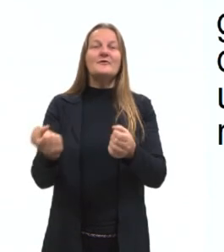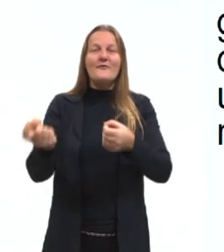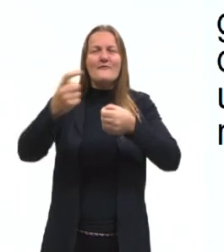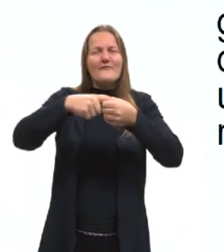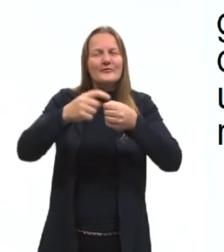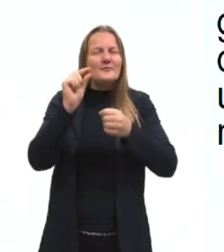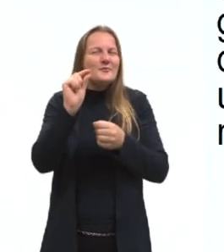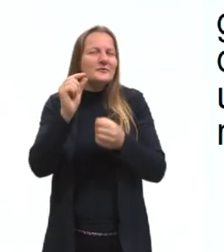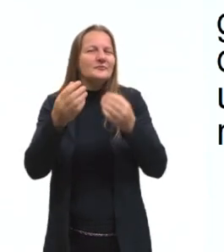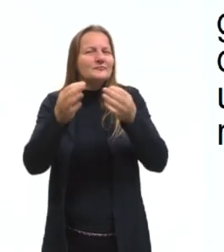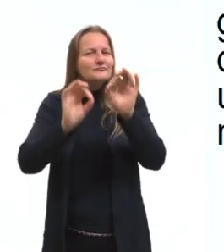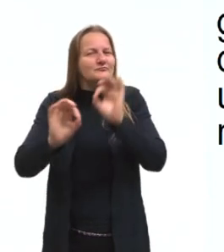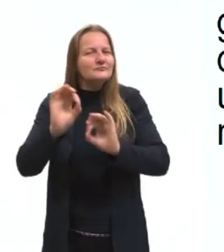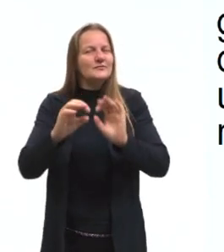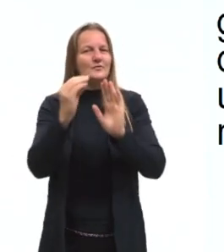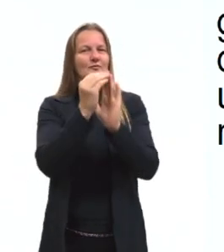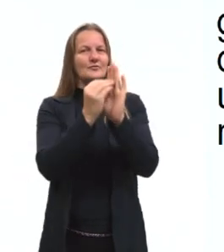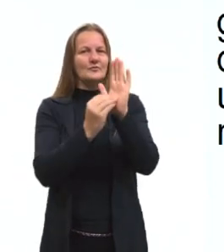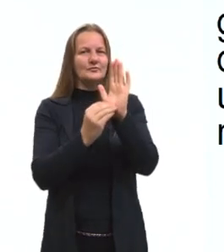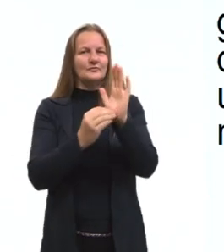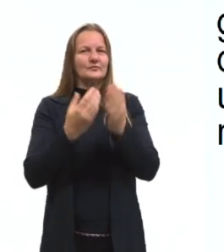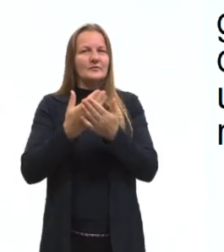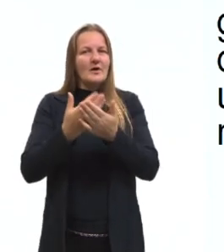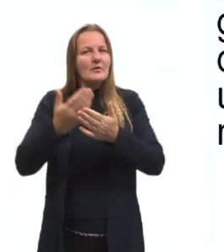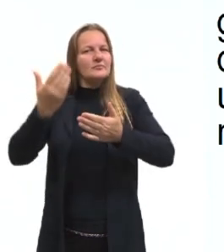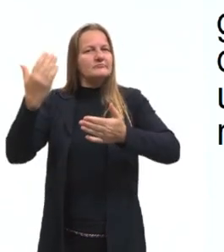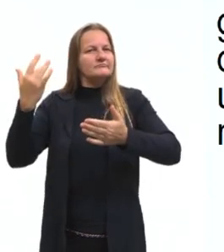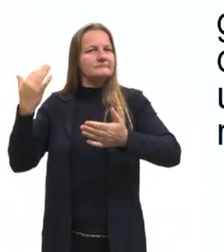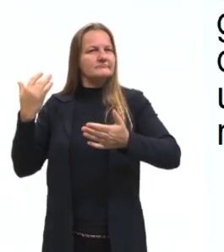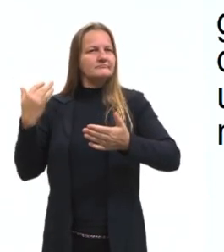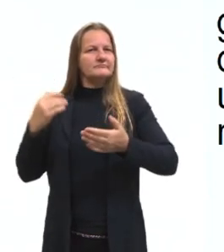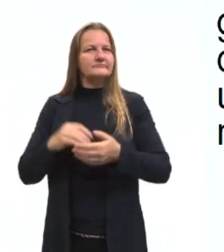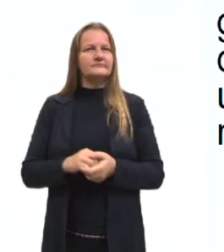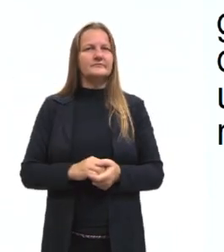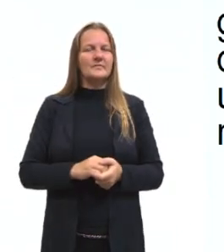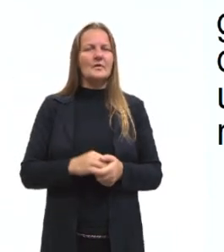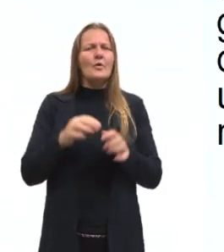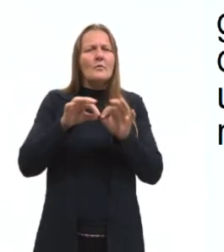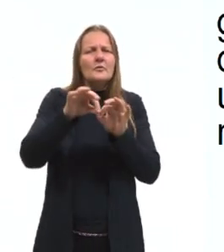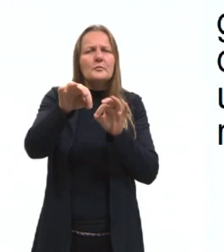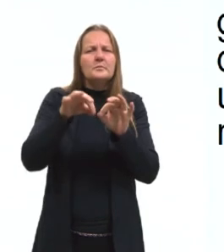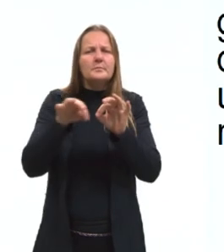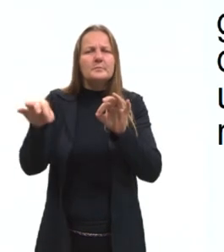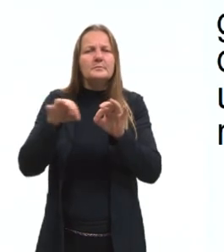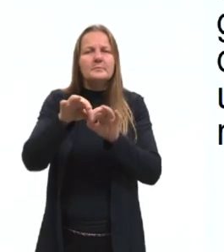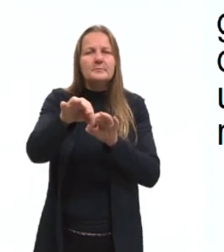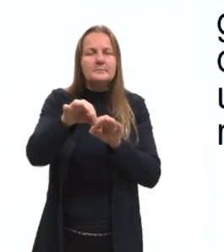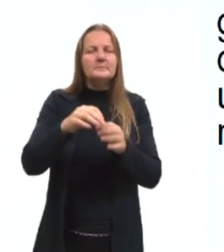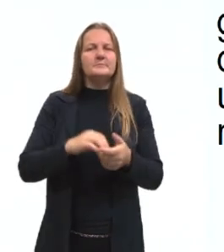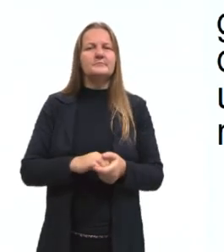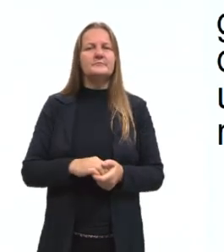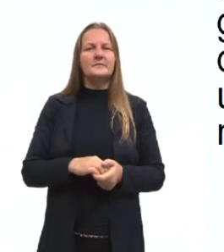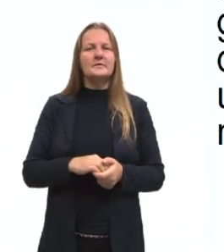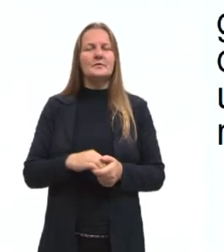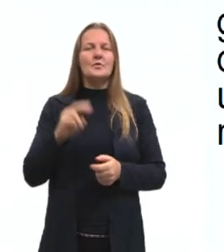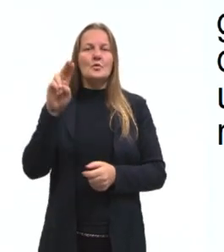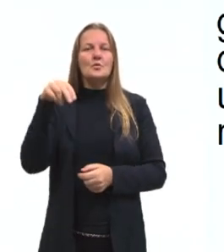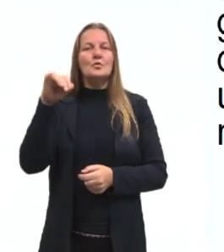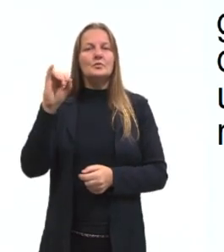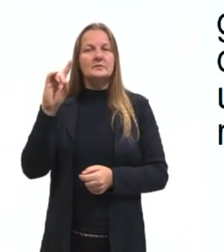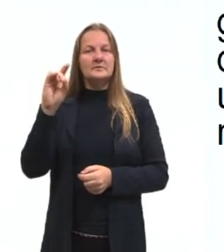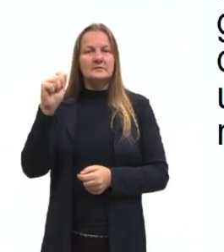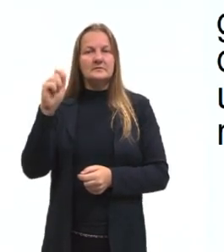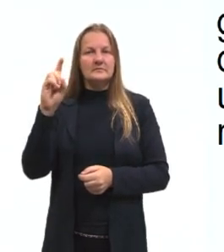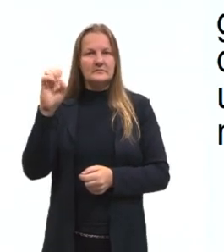um pouquinho no conteúdo das aulas anteriores, sobre unidades de medida. As unidades de medida